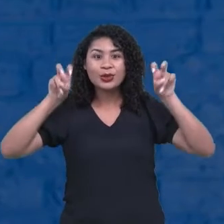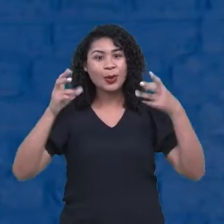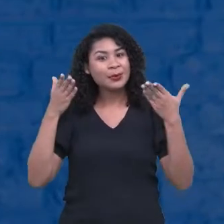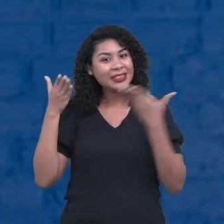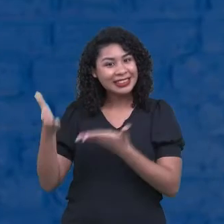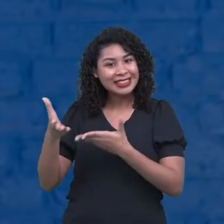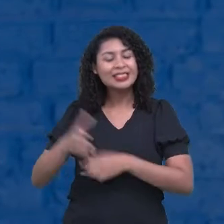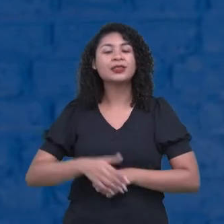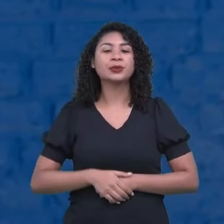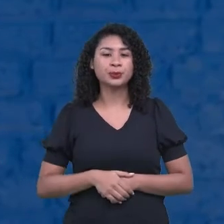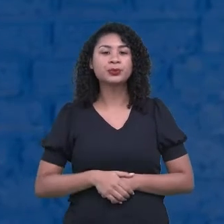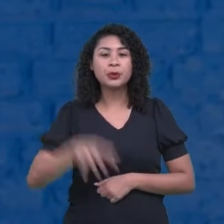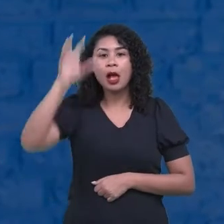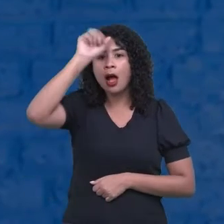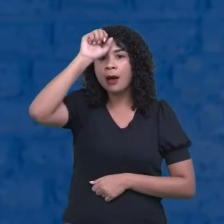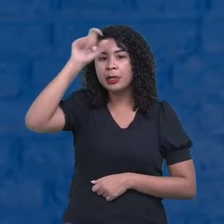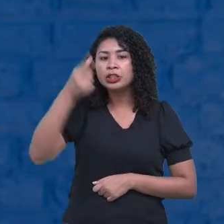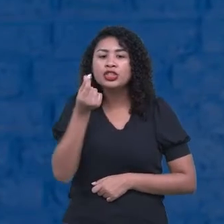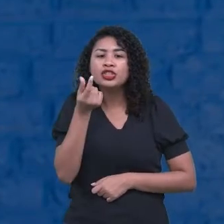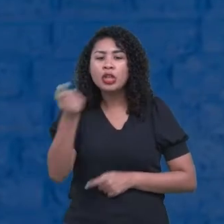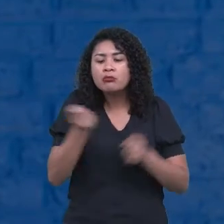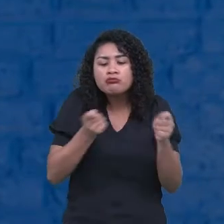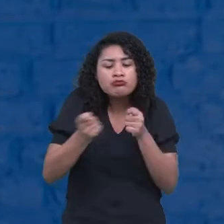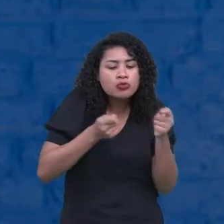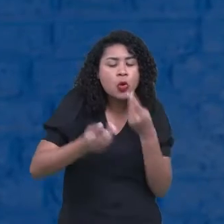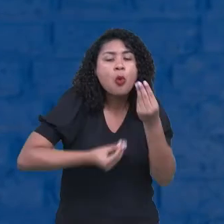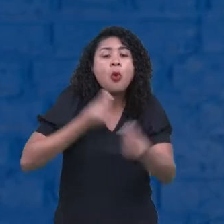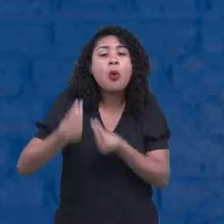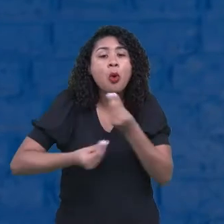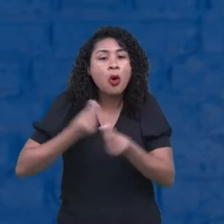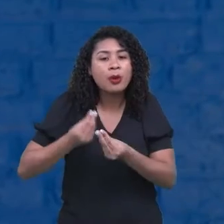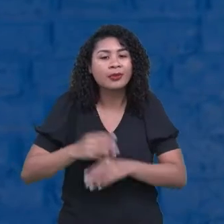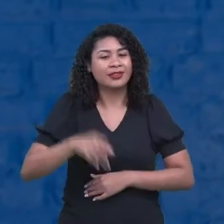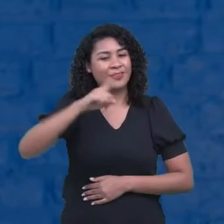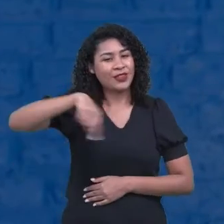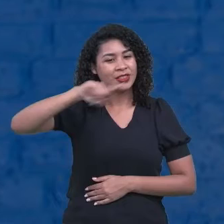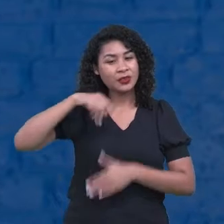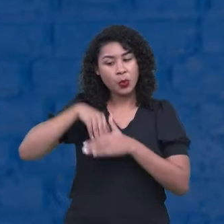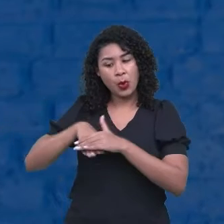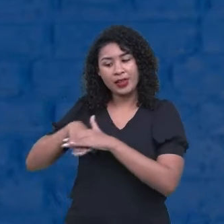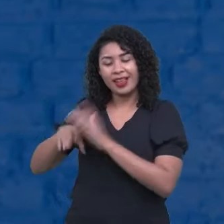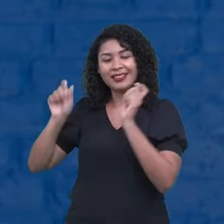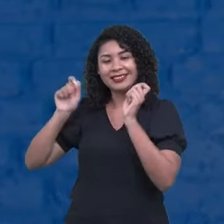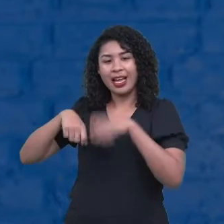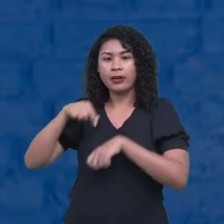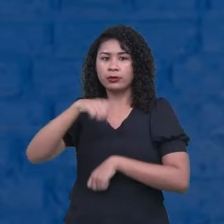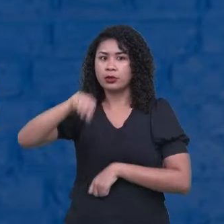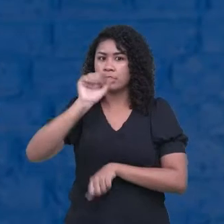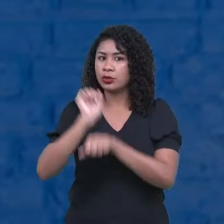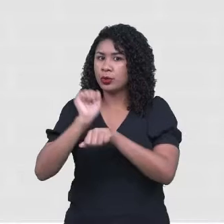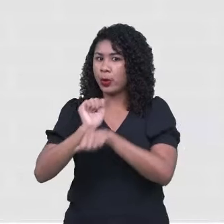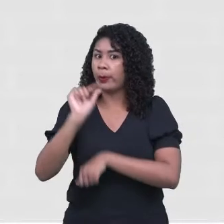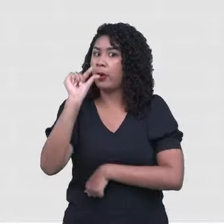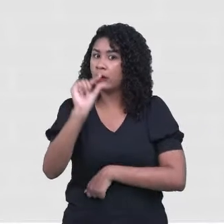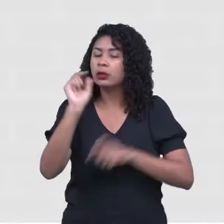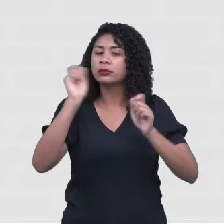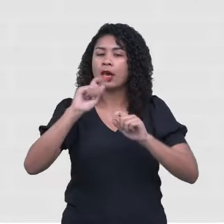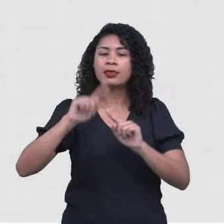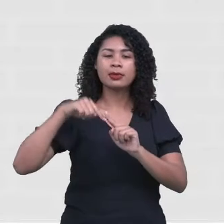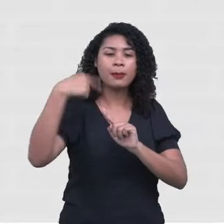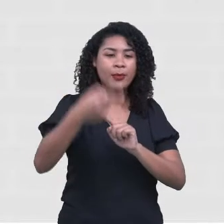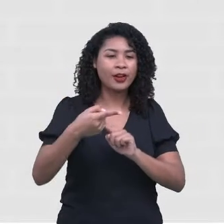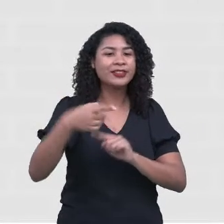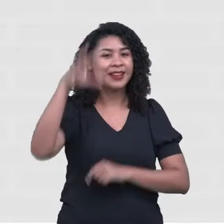educação financeira. É só aguardar um pouquinho que você vai já saber como fazer isso. E aí nós temos o quê? Empregabilidade.